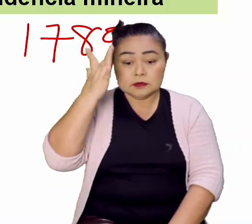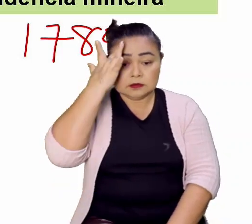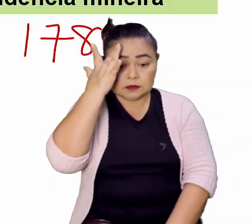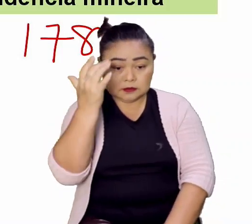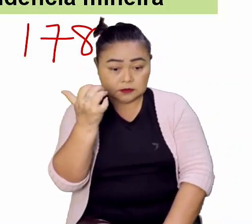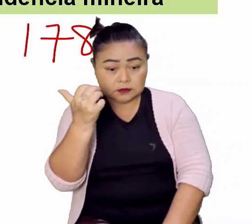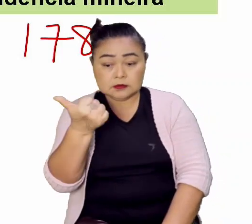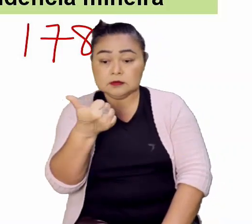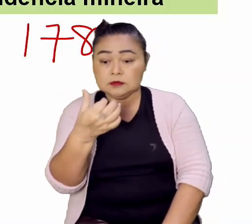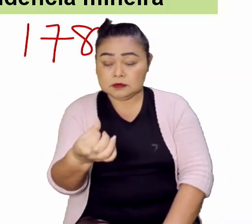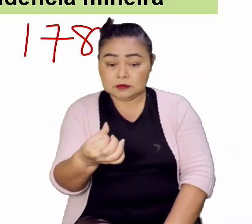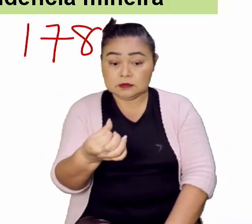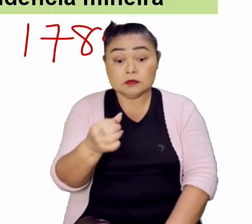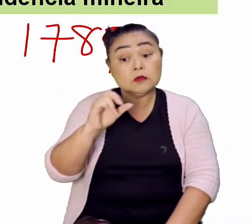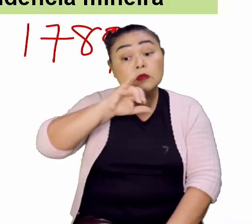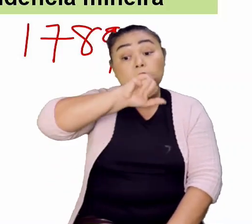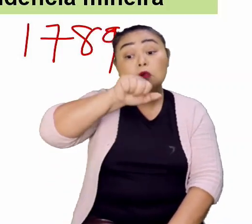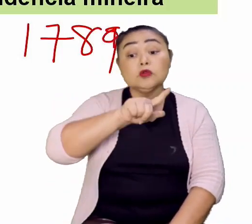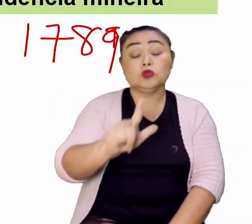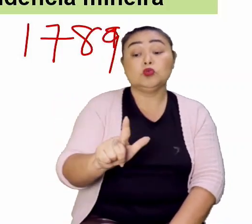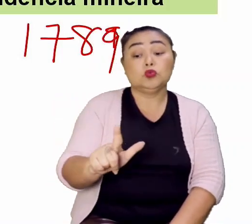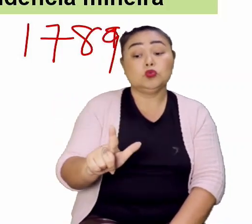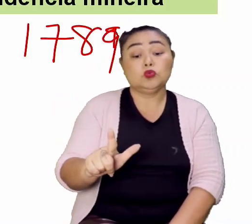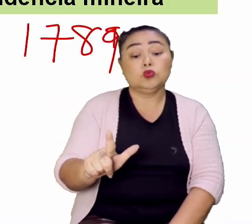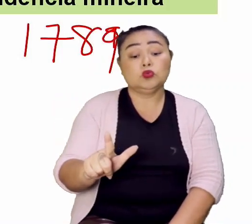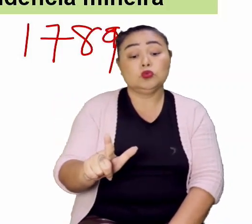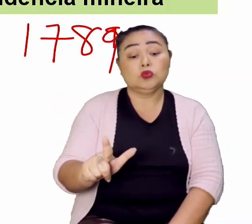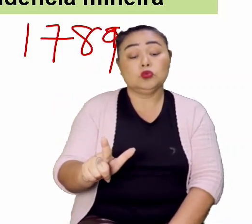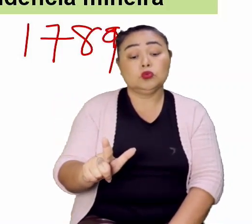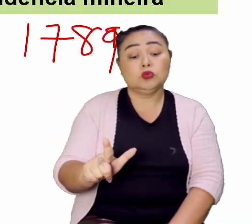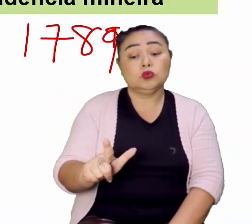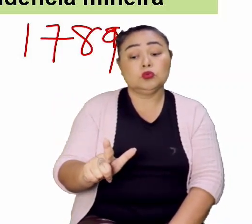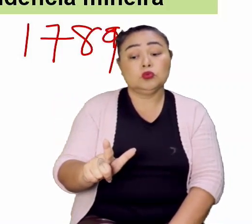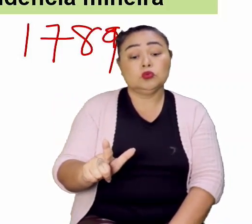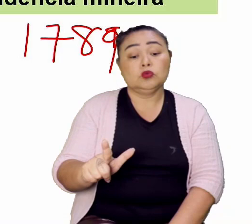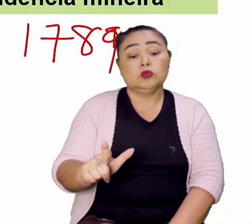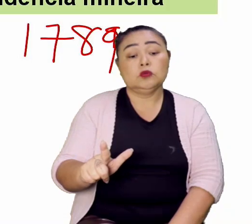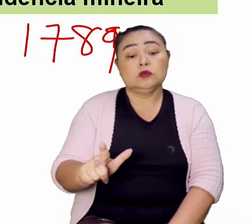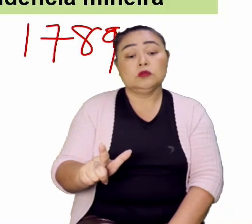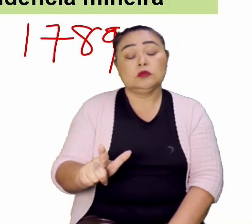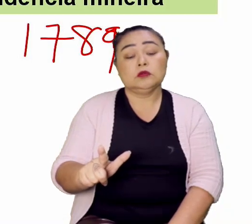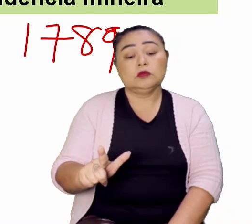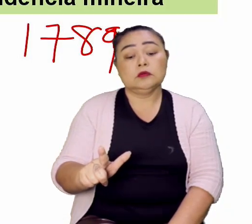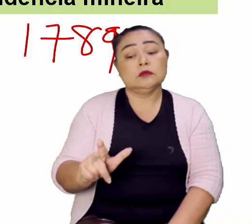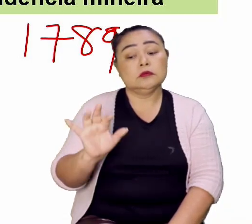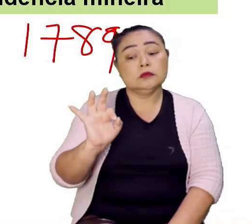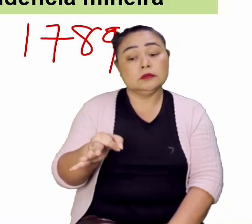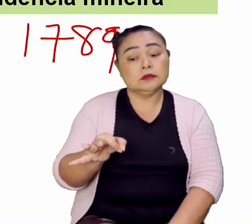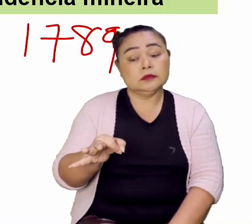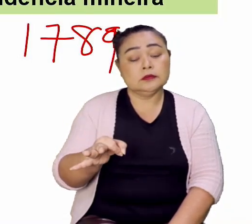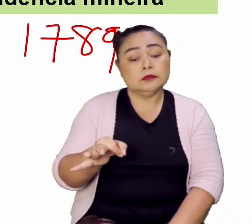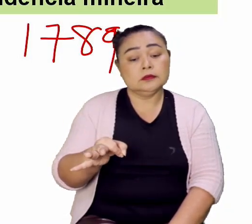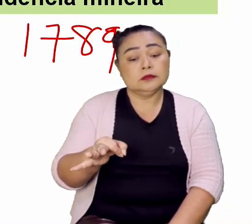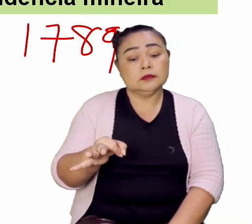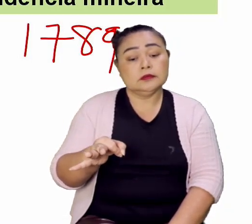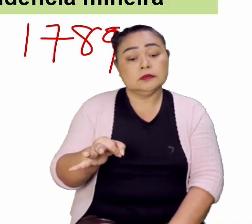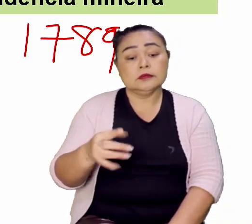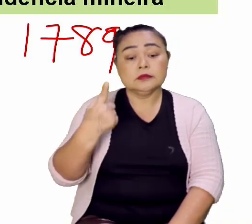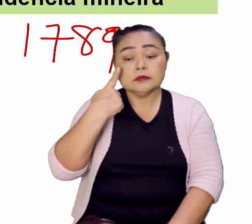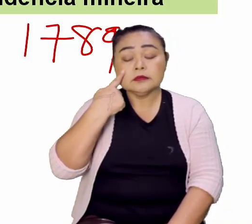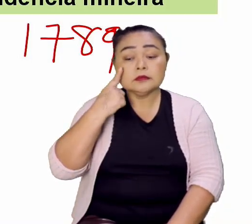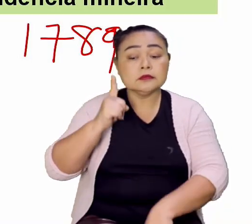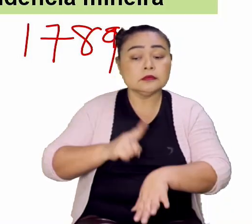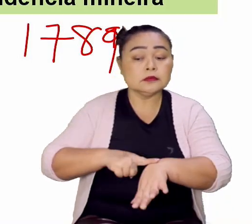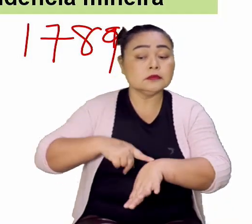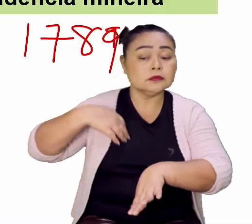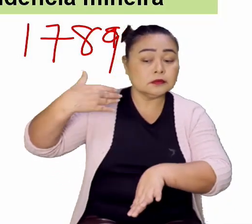dia 16, mas é de junho. No caso, de julho. Tá certo? É só ver aí quanto tempo